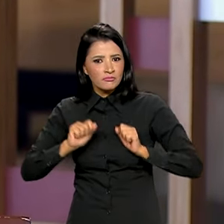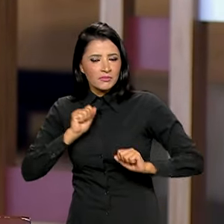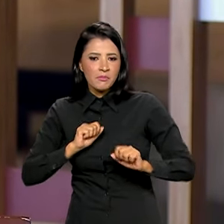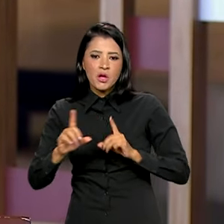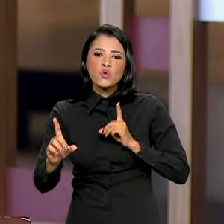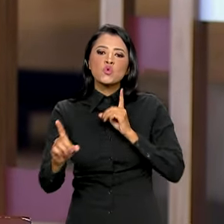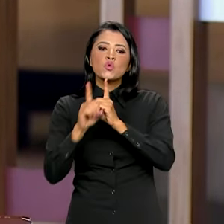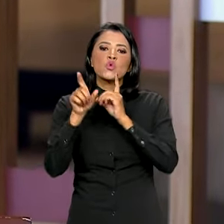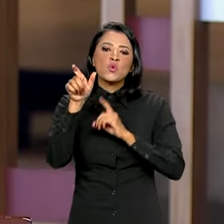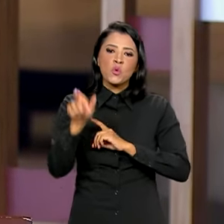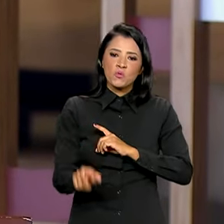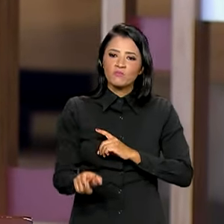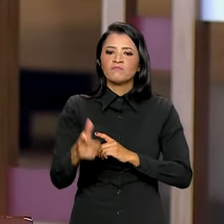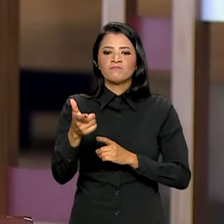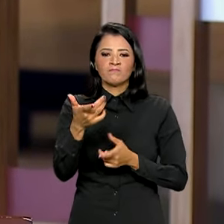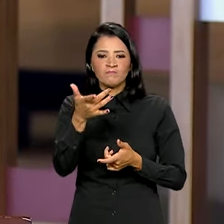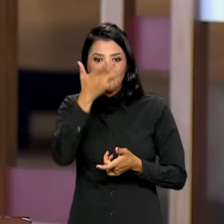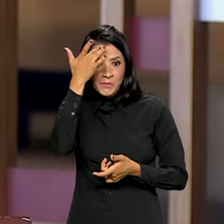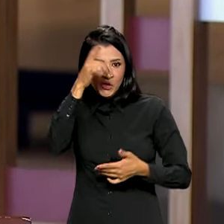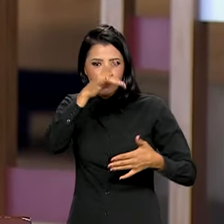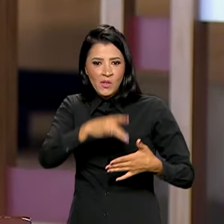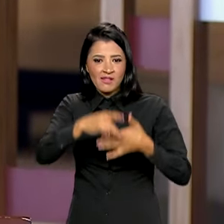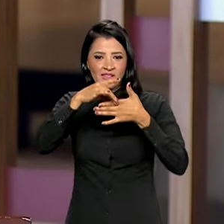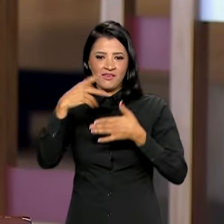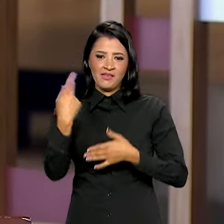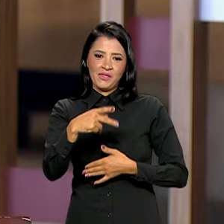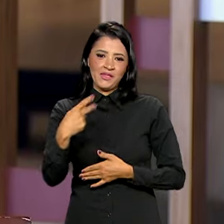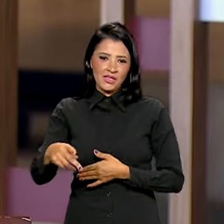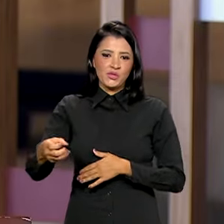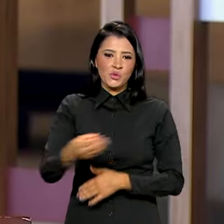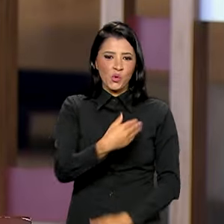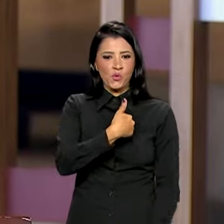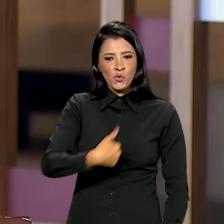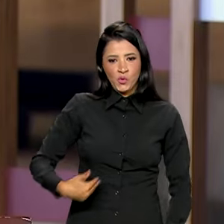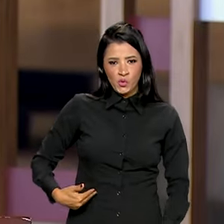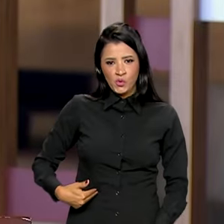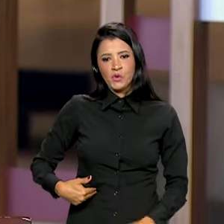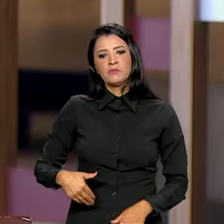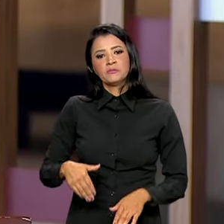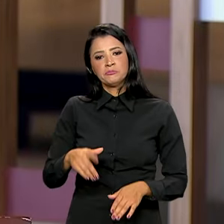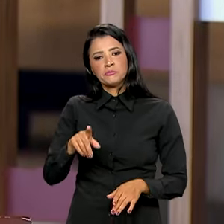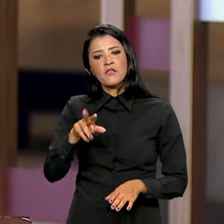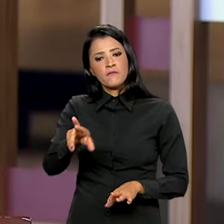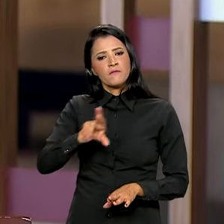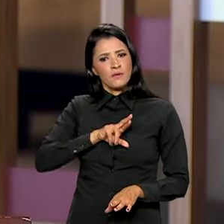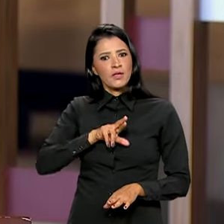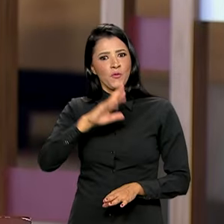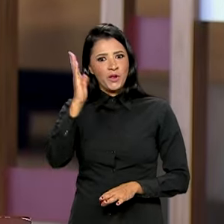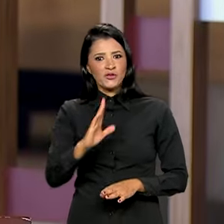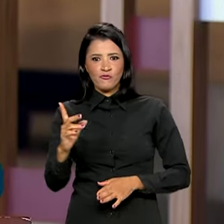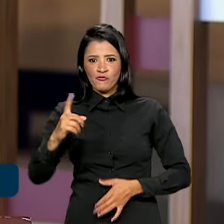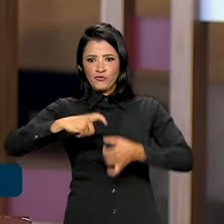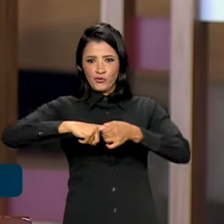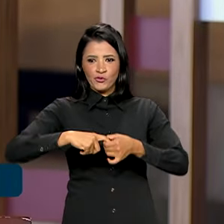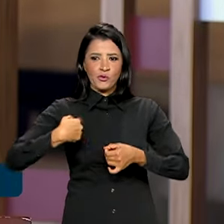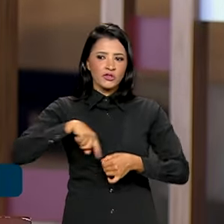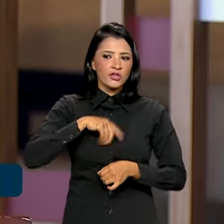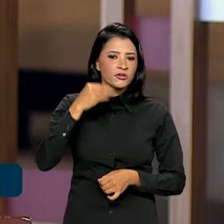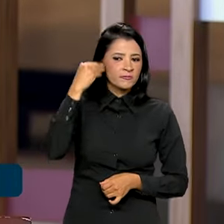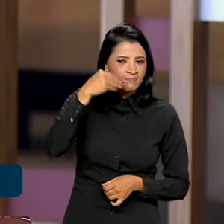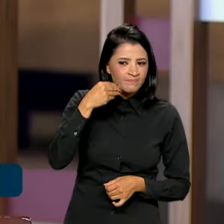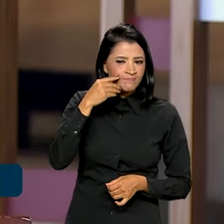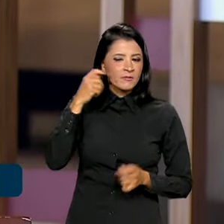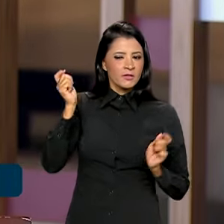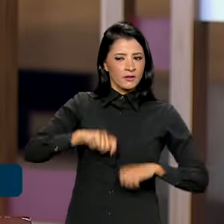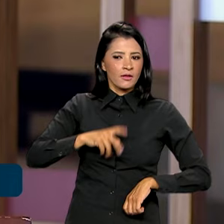muitos líderes deste novo governo, e se eles dizem que o Brasil está de volta, nós vamos testar isso, e